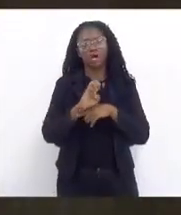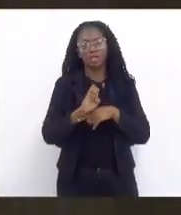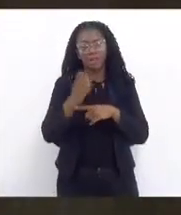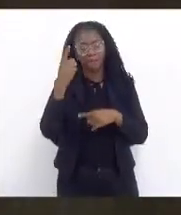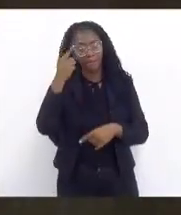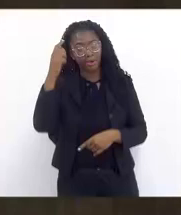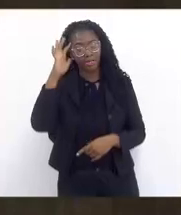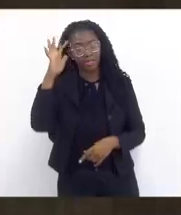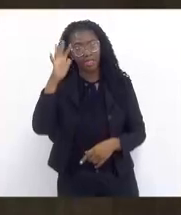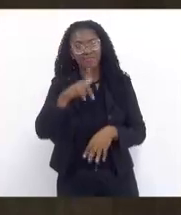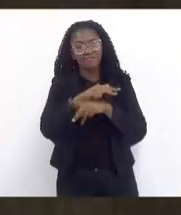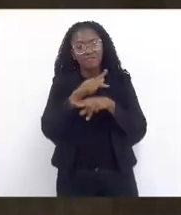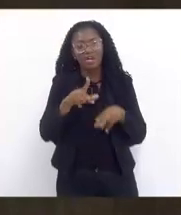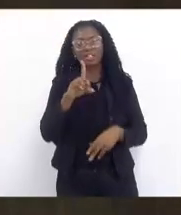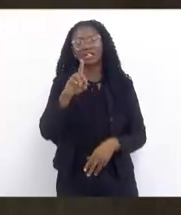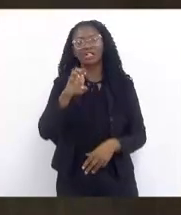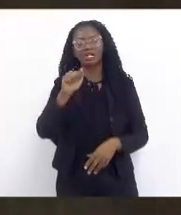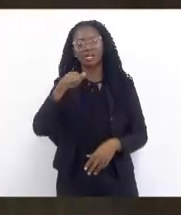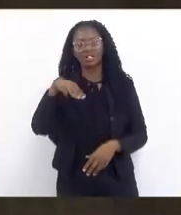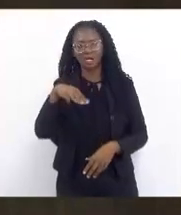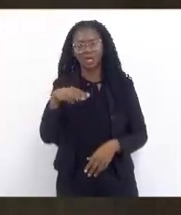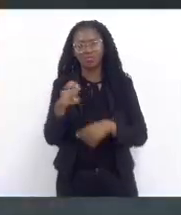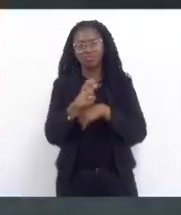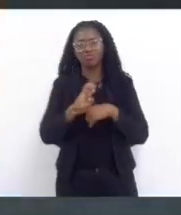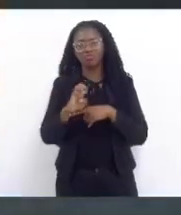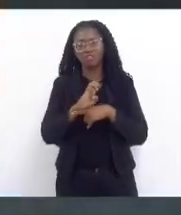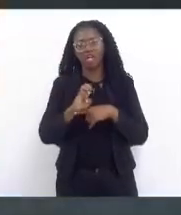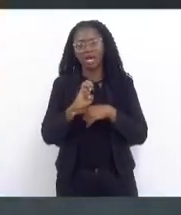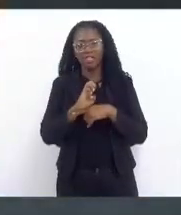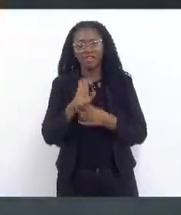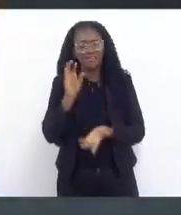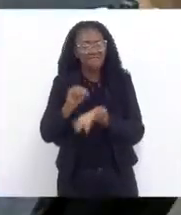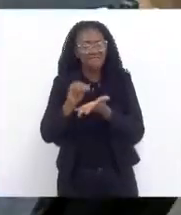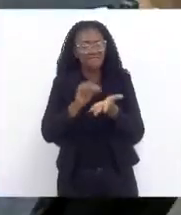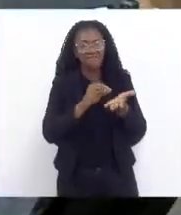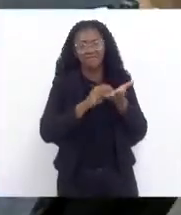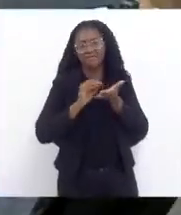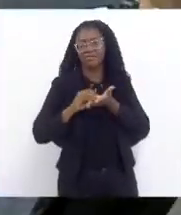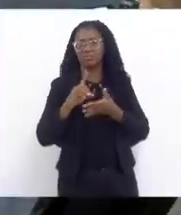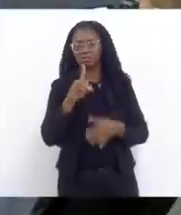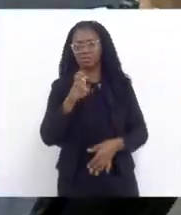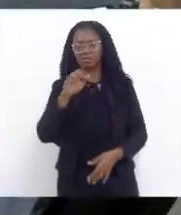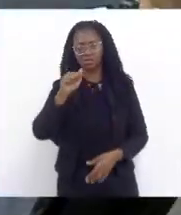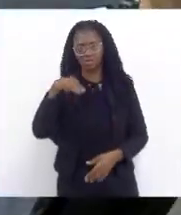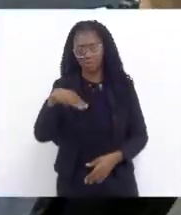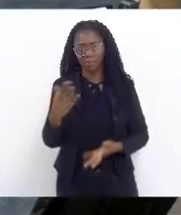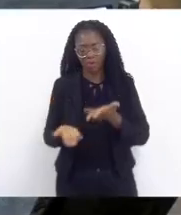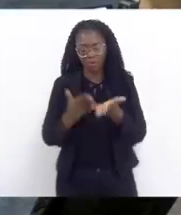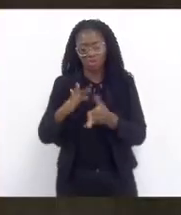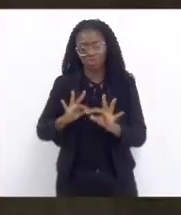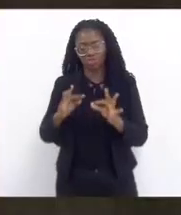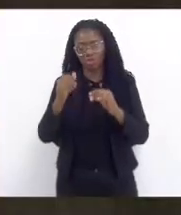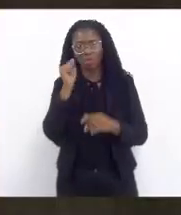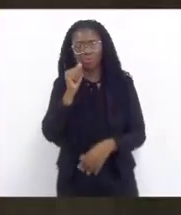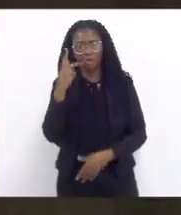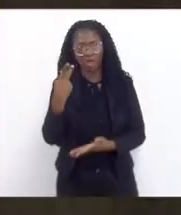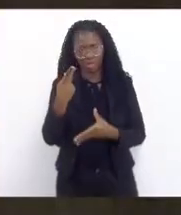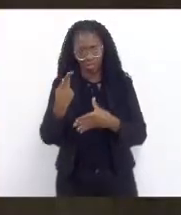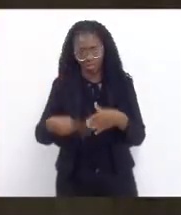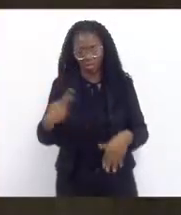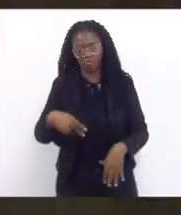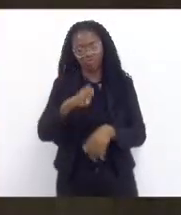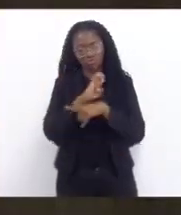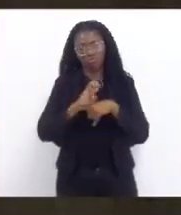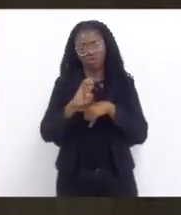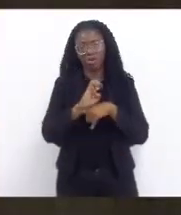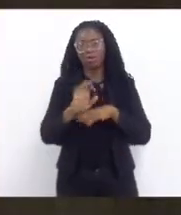de um estado que tem a quantidade de deãs insuficiente para o atendimento a todas as mulheres do estado falar de